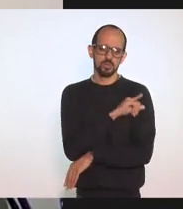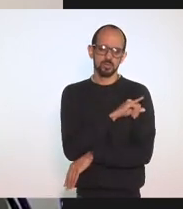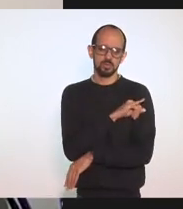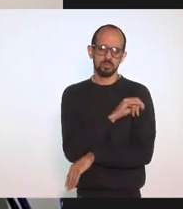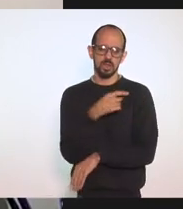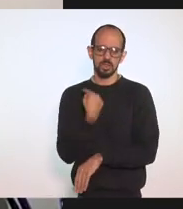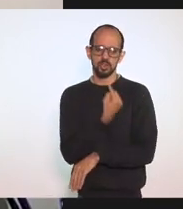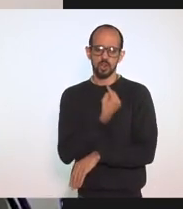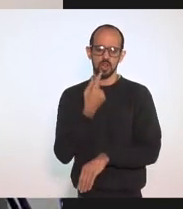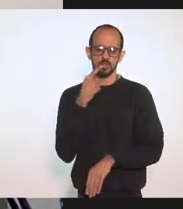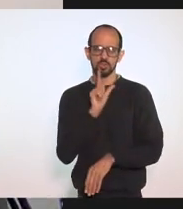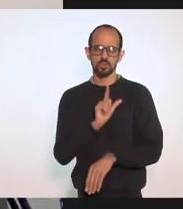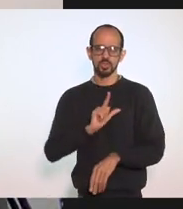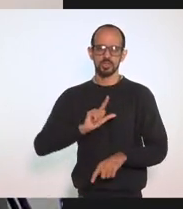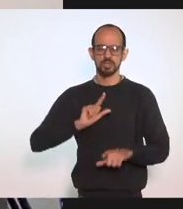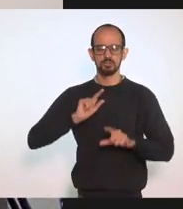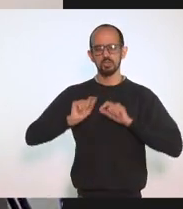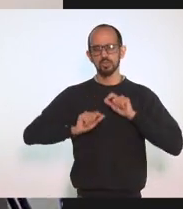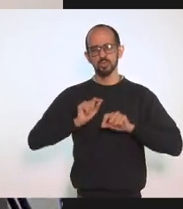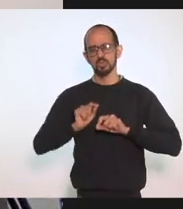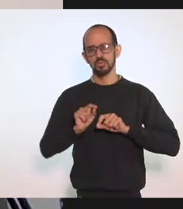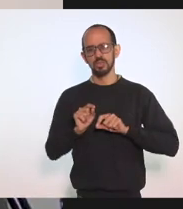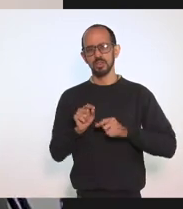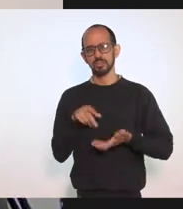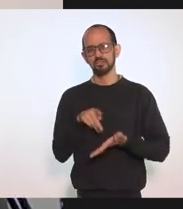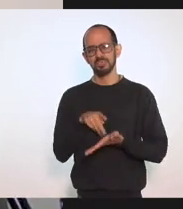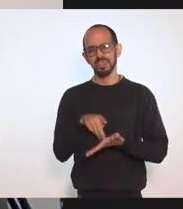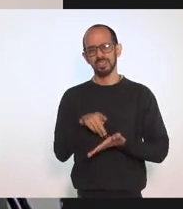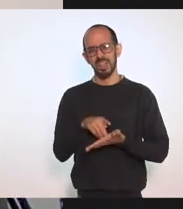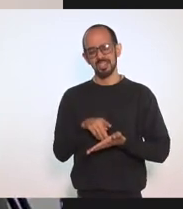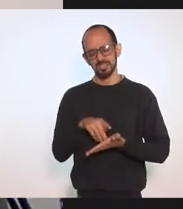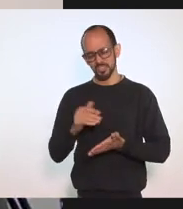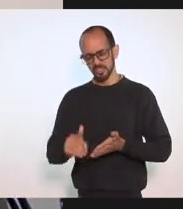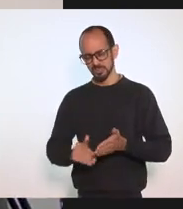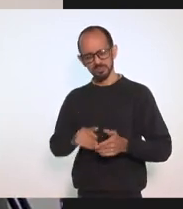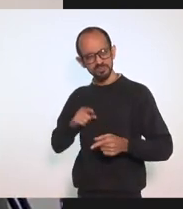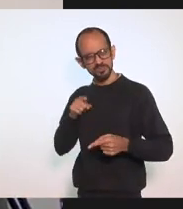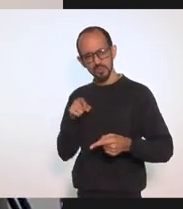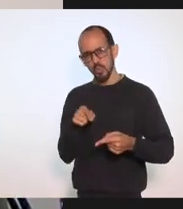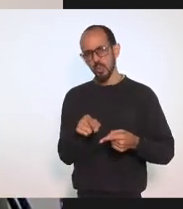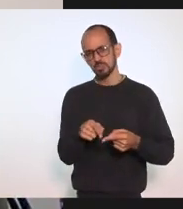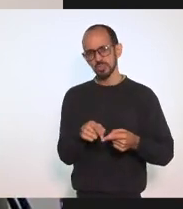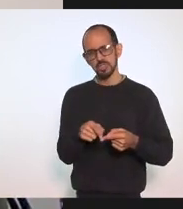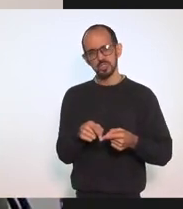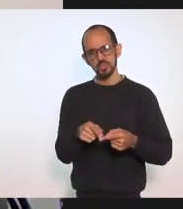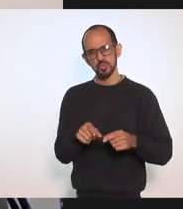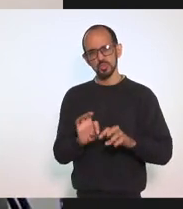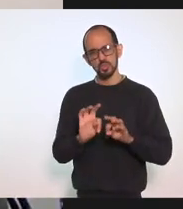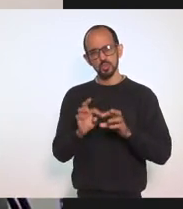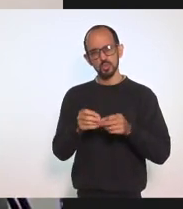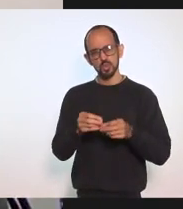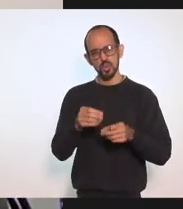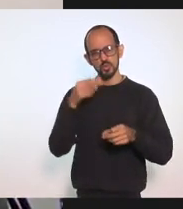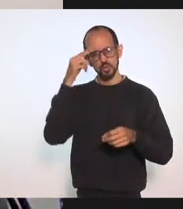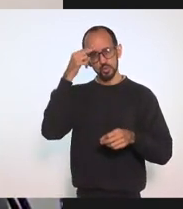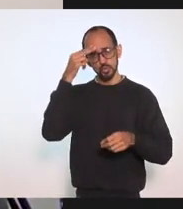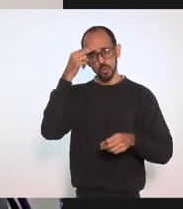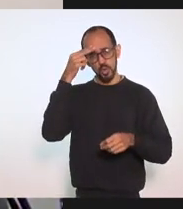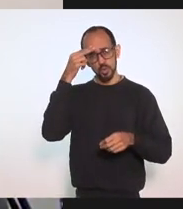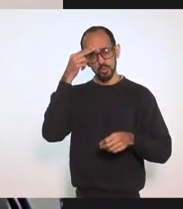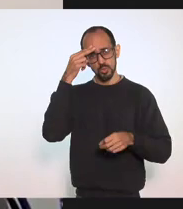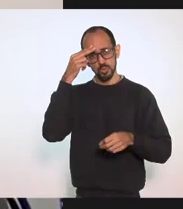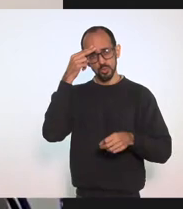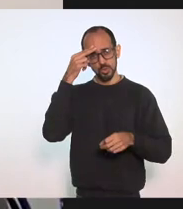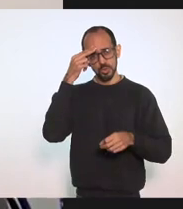nós Possamos efetivamente Alcançar O sonho De todos Que é a redução